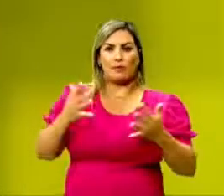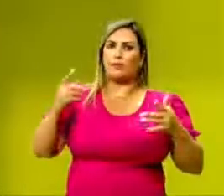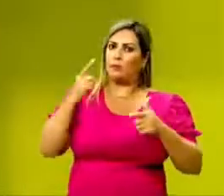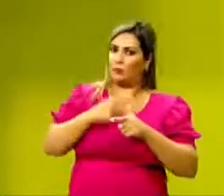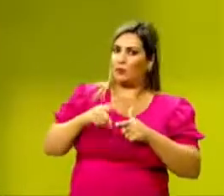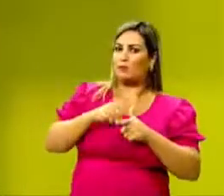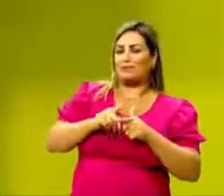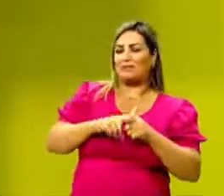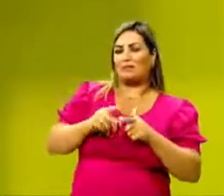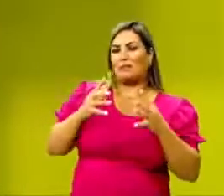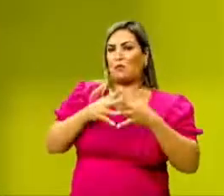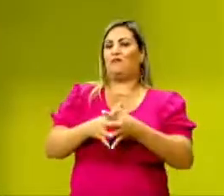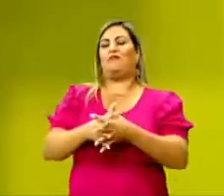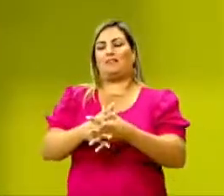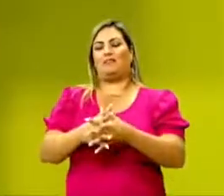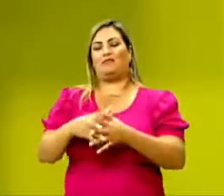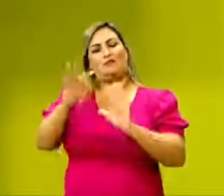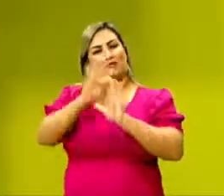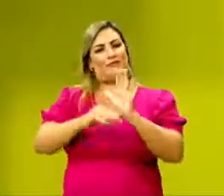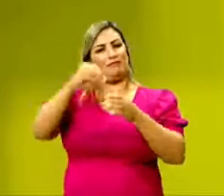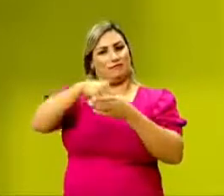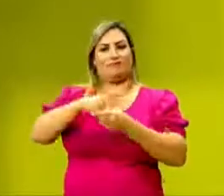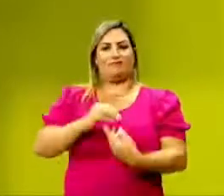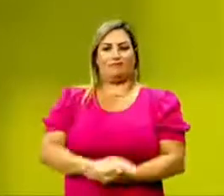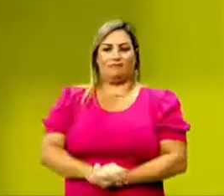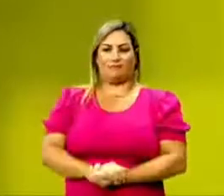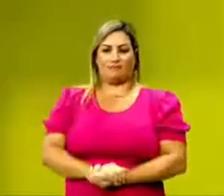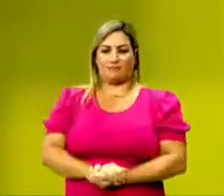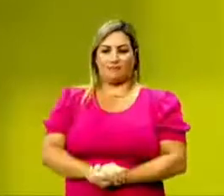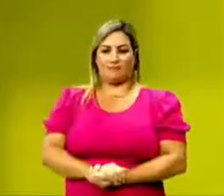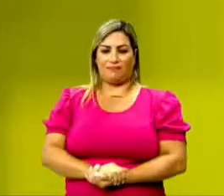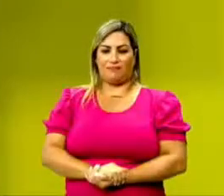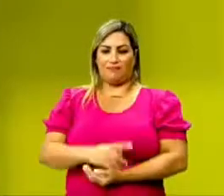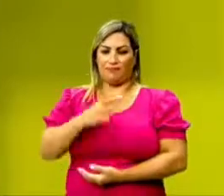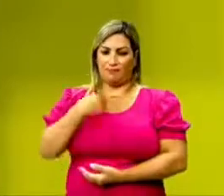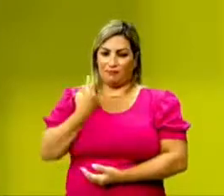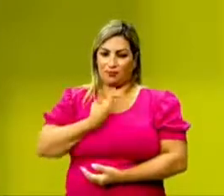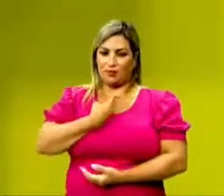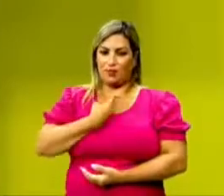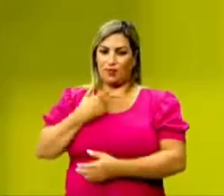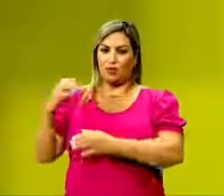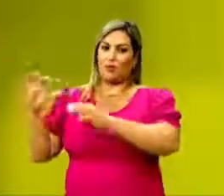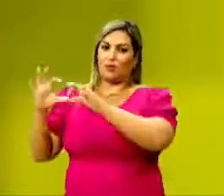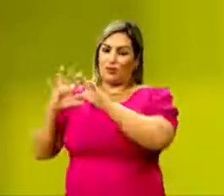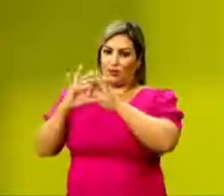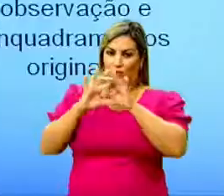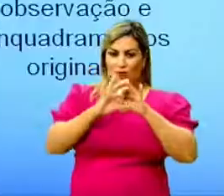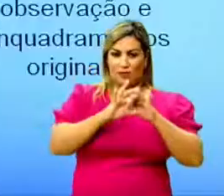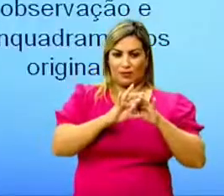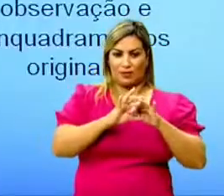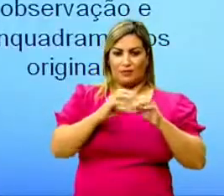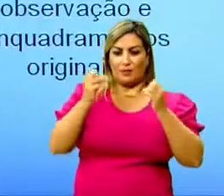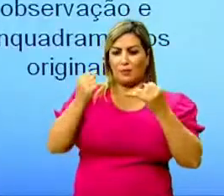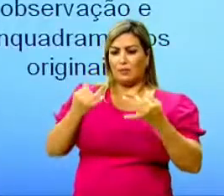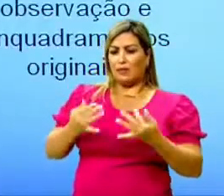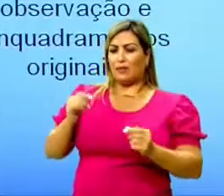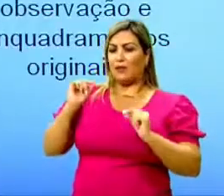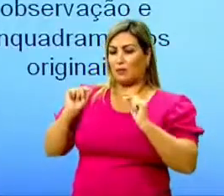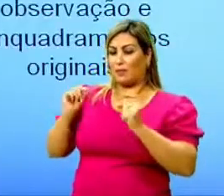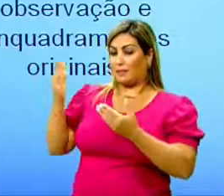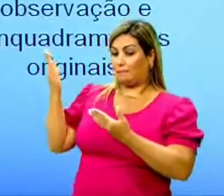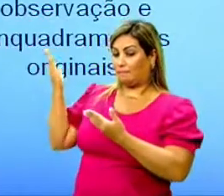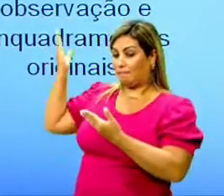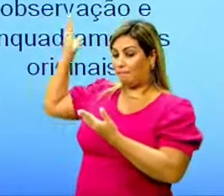conflito deste texto. Ok? Só para a gente contextualizar um pouquinho, vamos falar aqui sobre